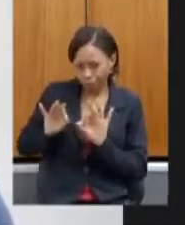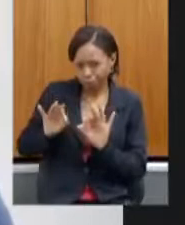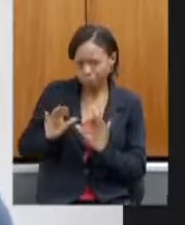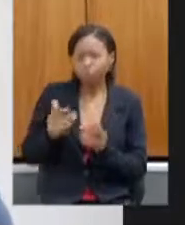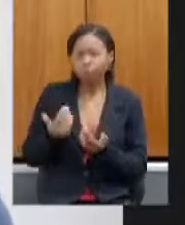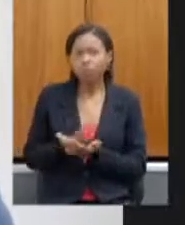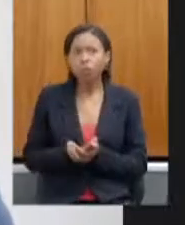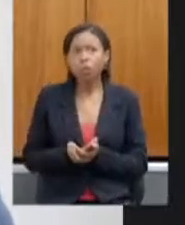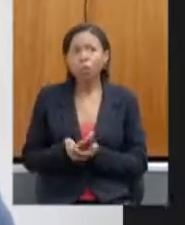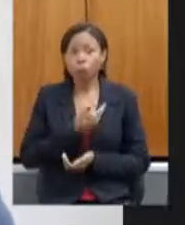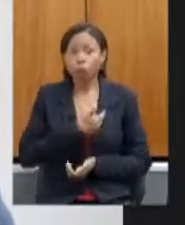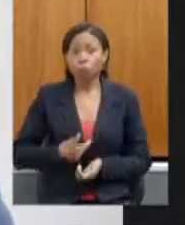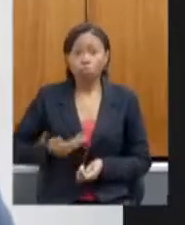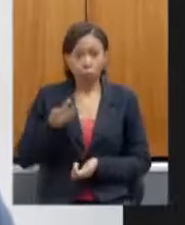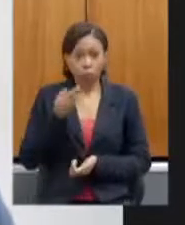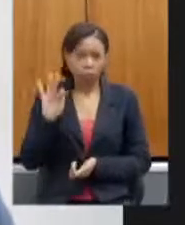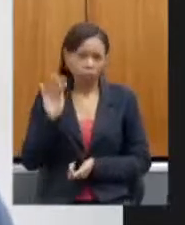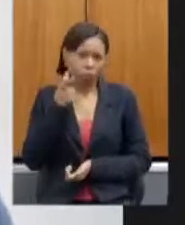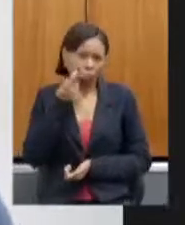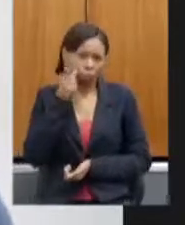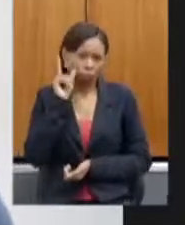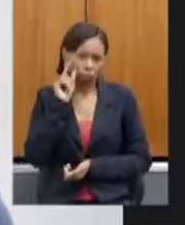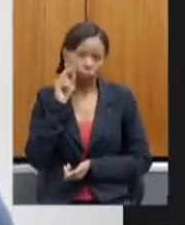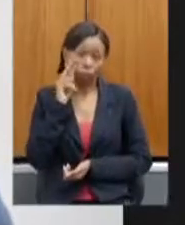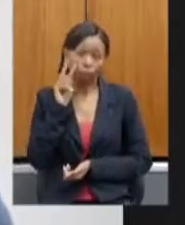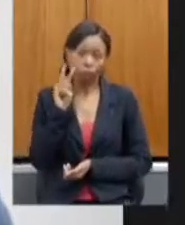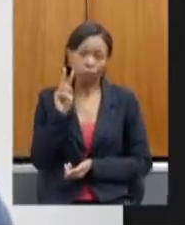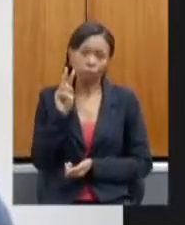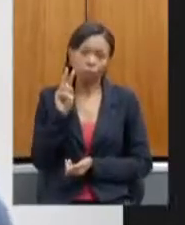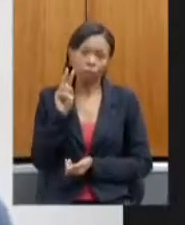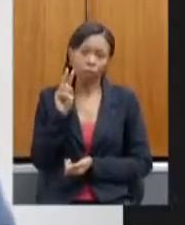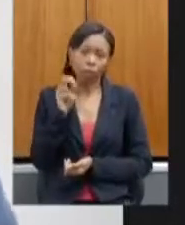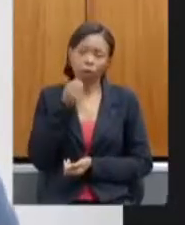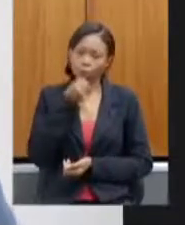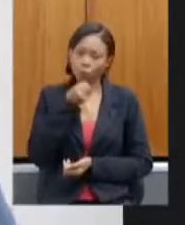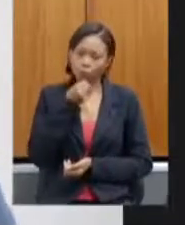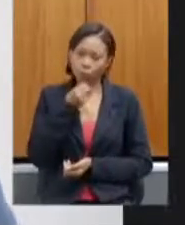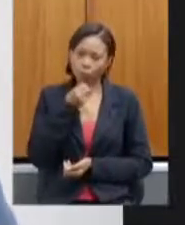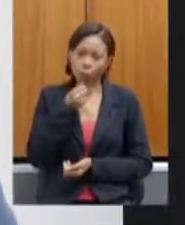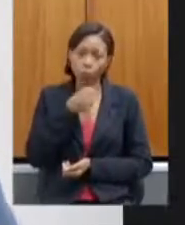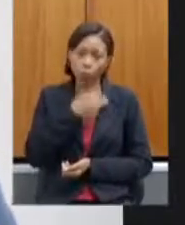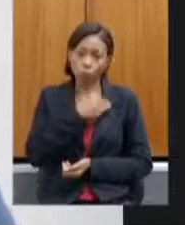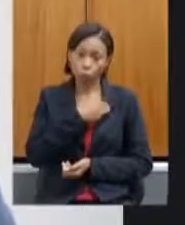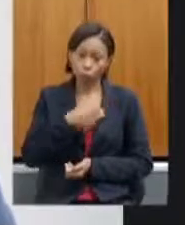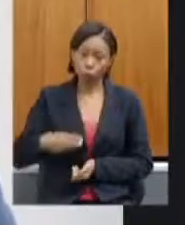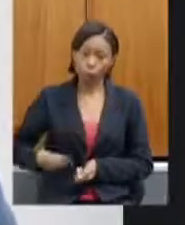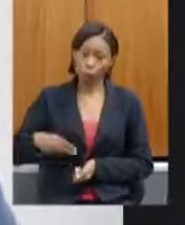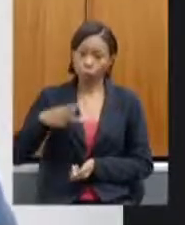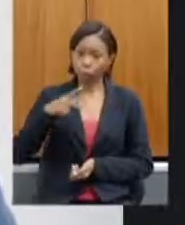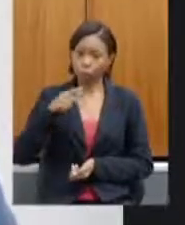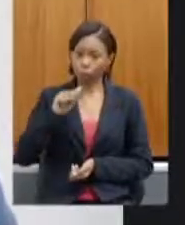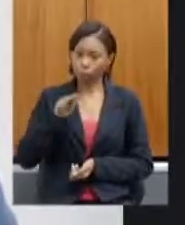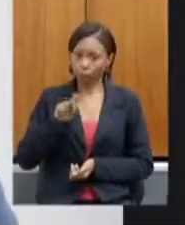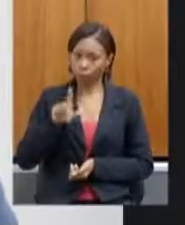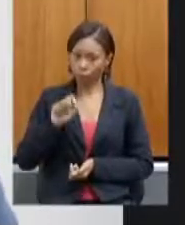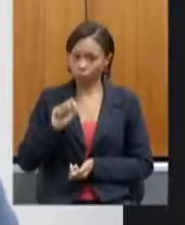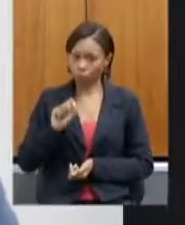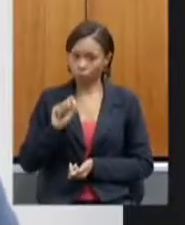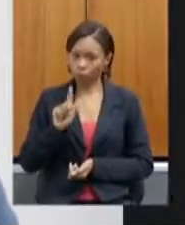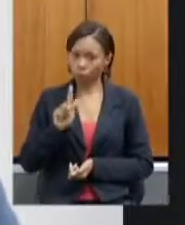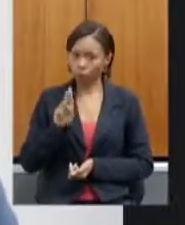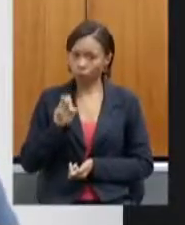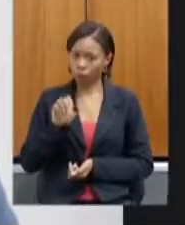ontem mesmo eu ouvi uma entrevista do ministro Paulo Guedes resistindo em ampliar a